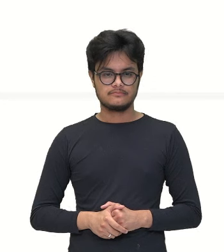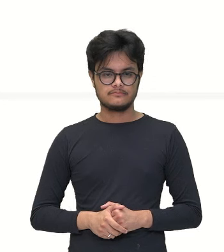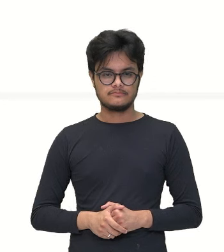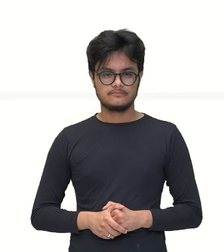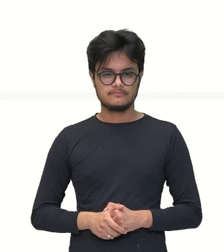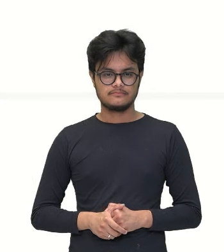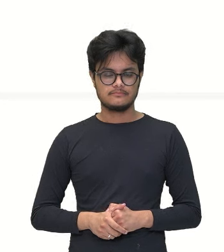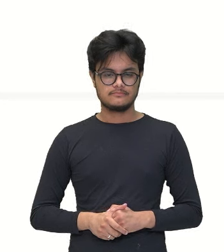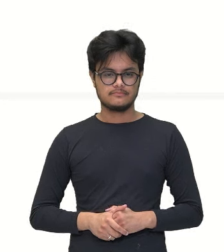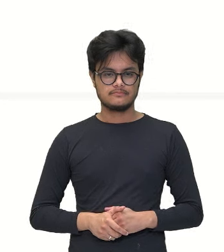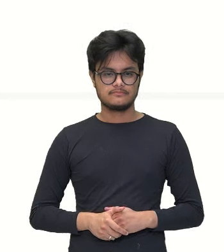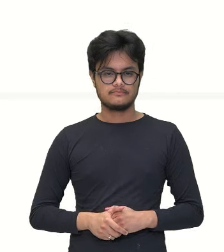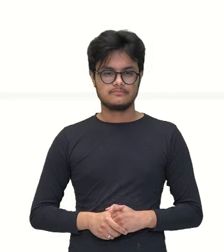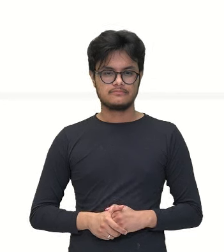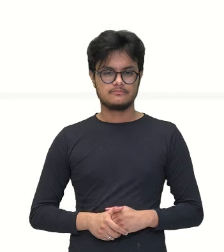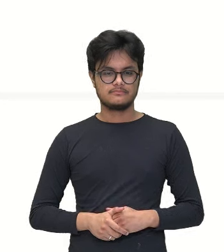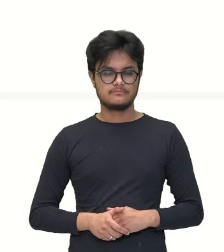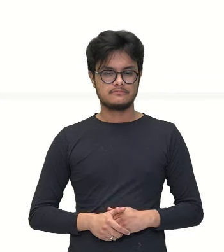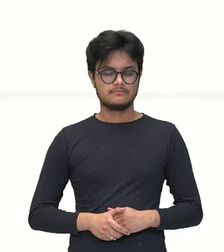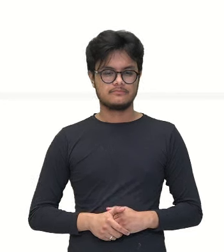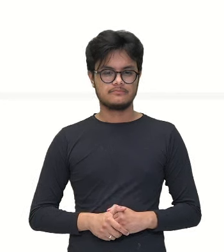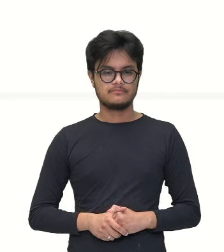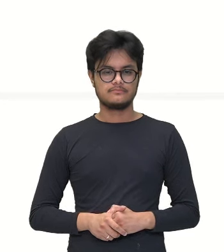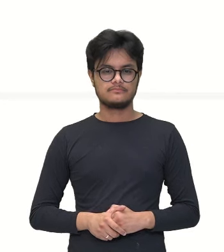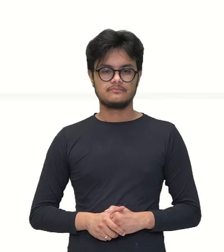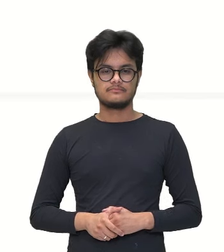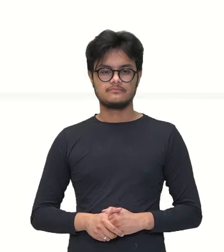100. Então, 729.000.